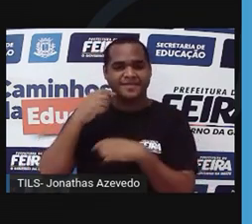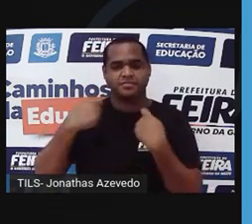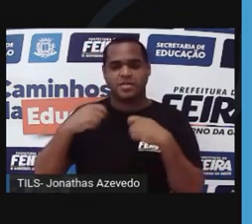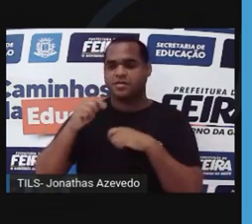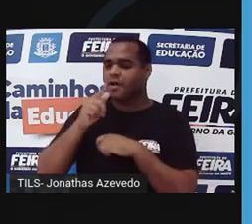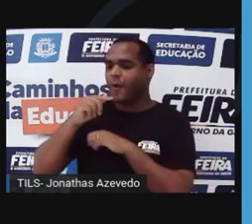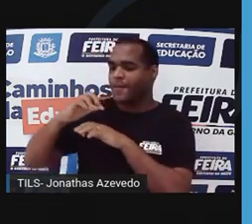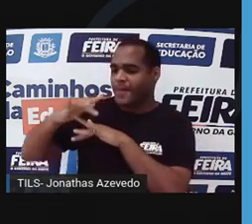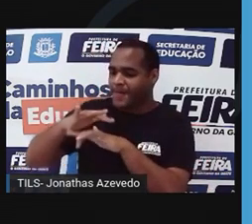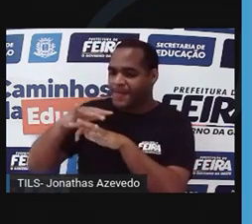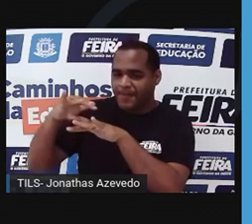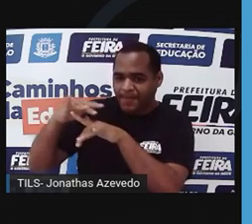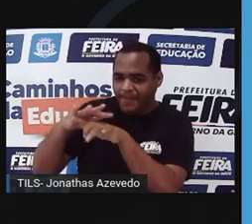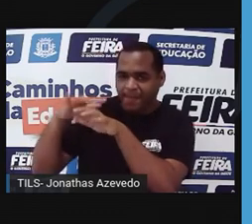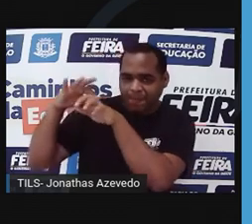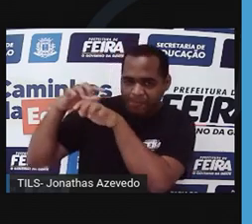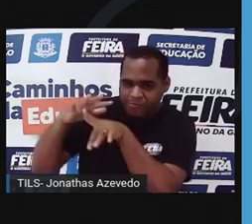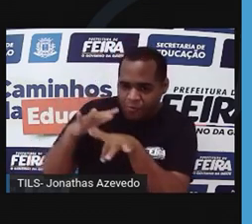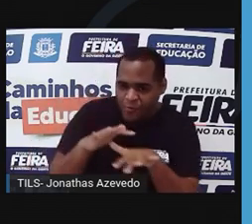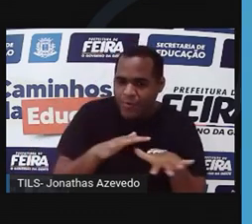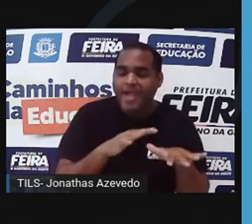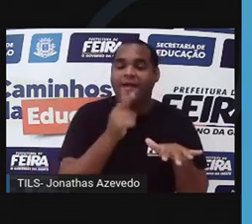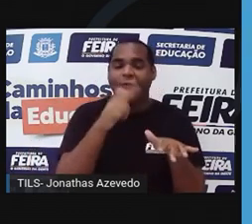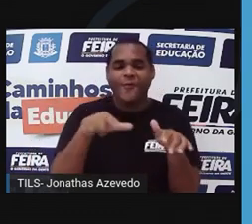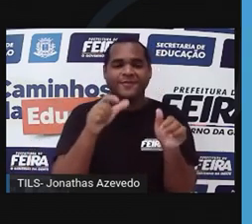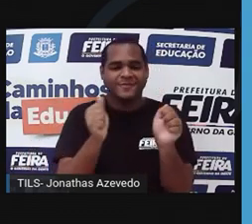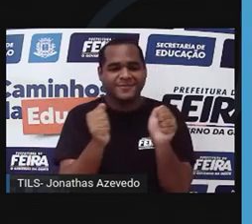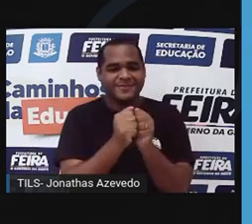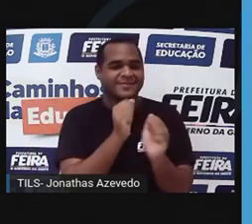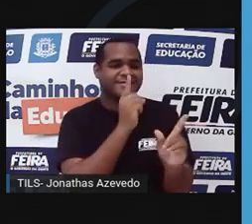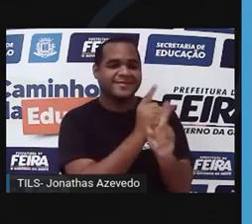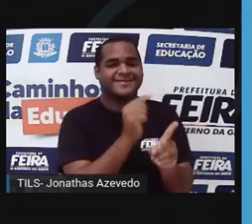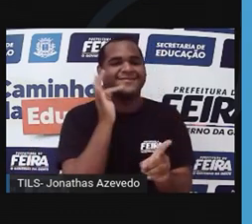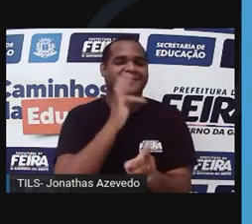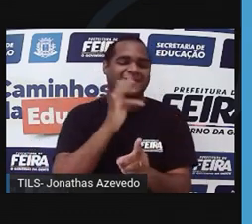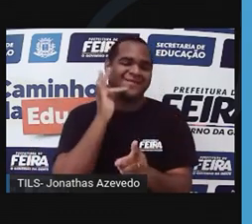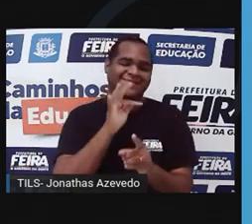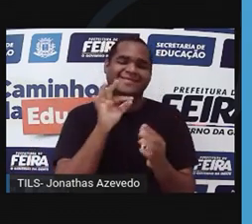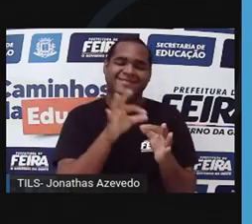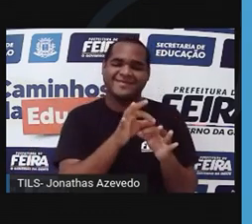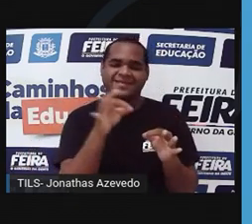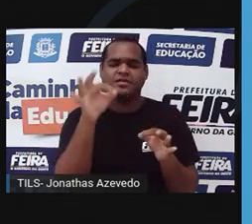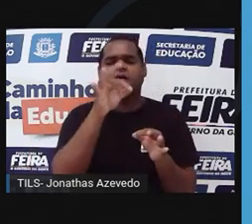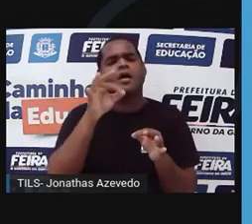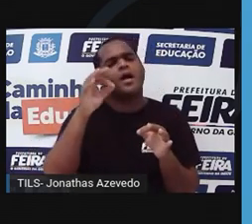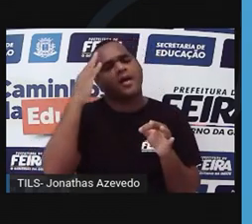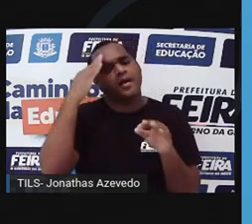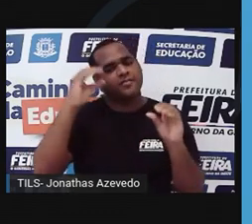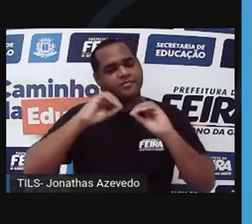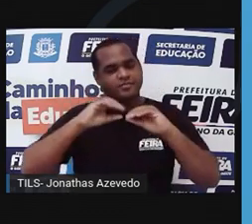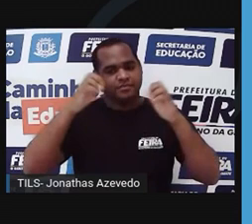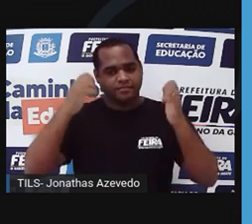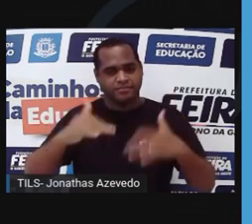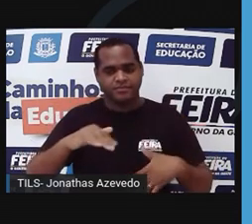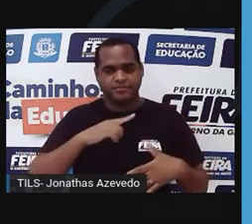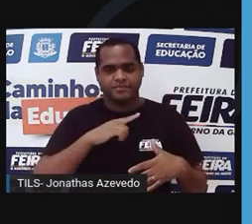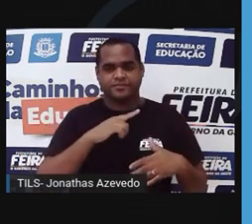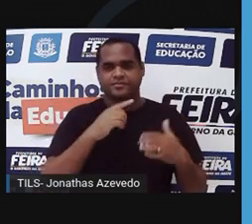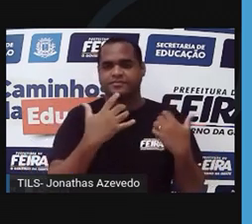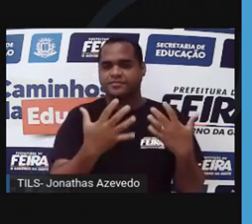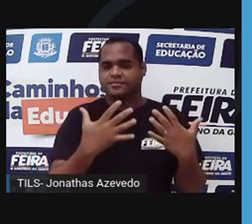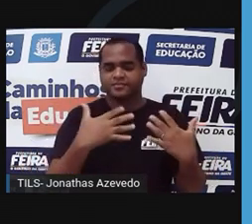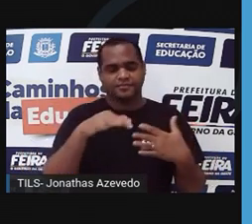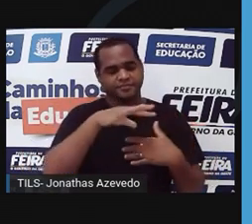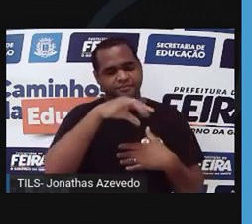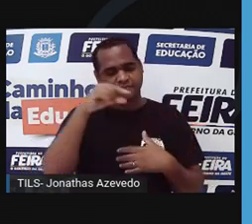nadar de um protalo até o outro para encontrar o gameta feminino. É claro que isso não vai acontecer com a samambaia que você tem em casa,